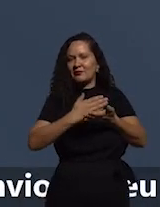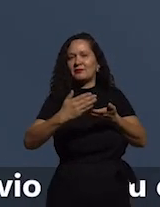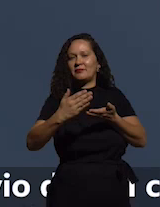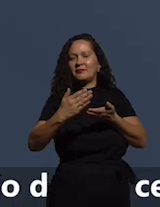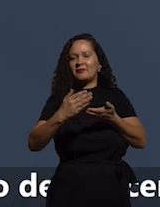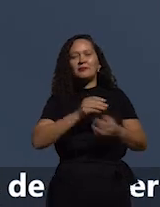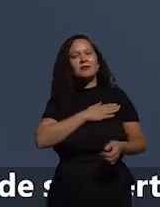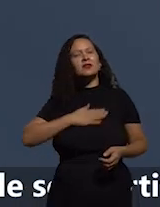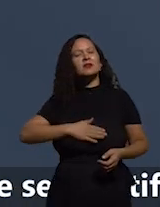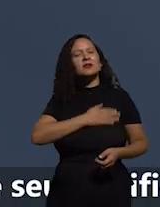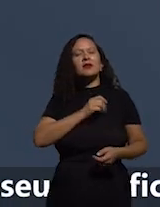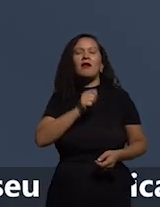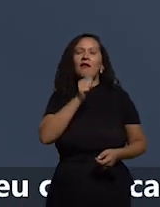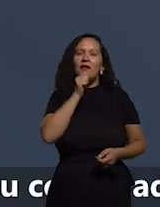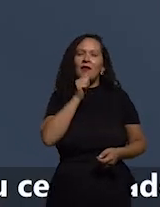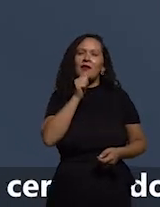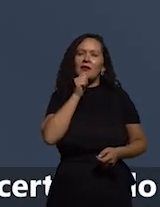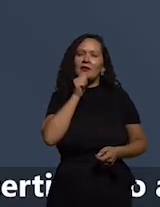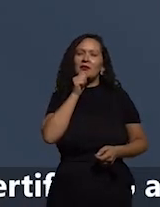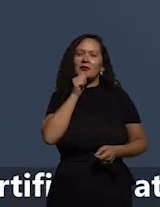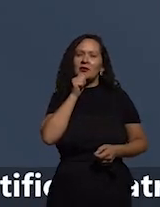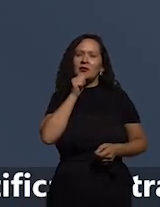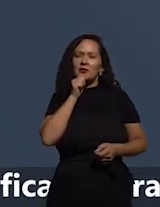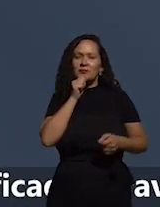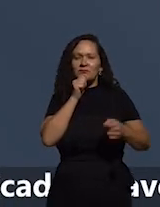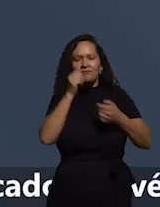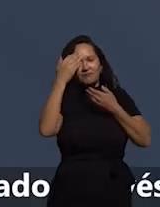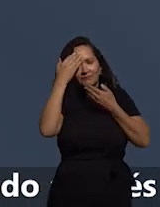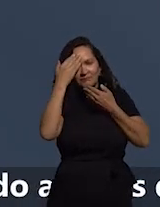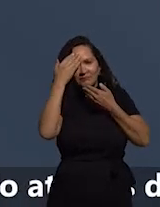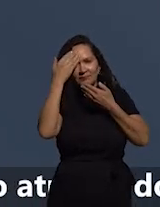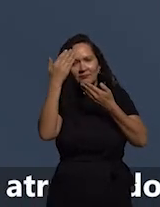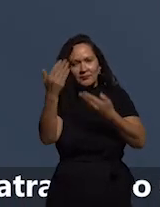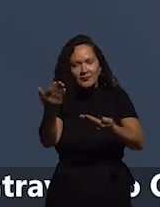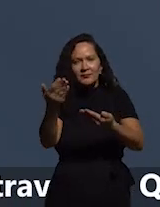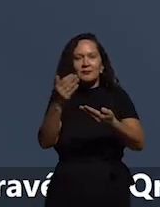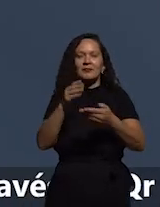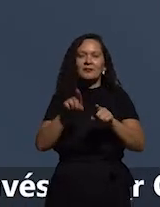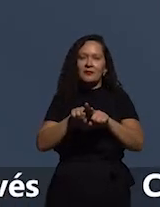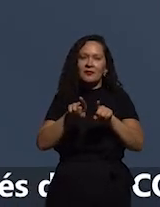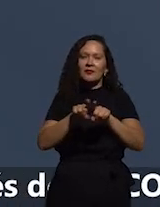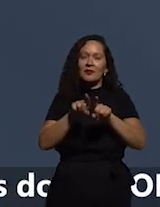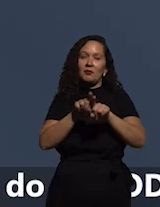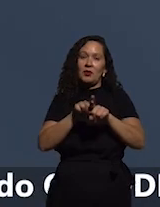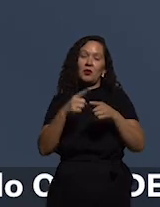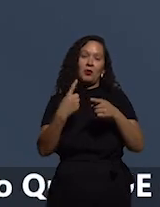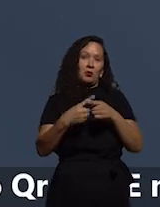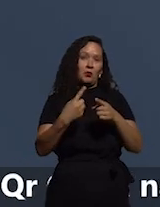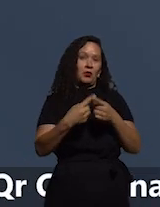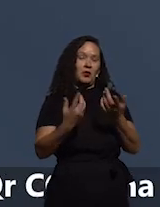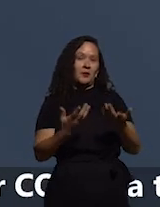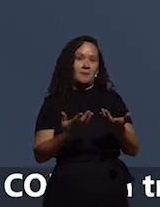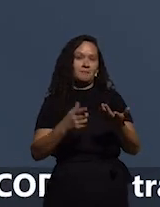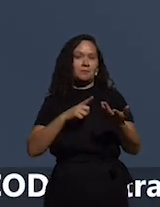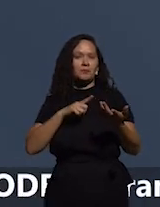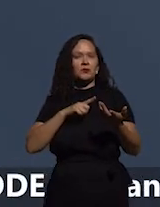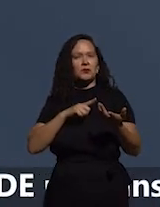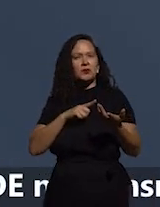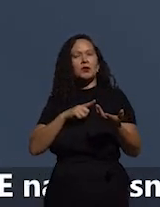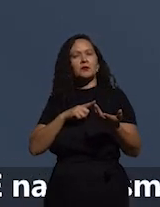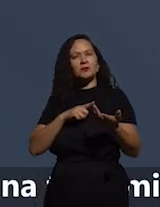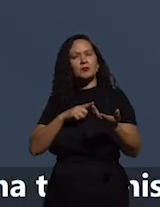gostaria ainda de estender os agradecimentos em razão de uma profícua